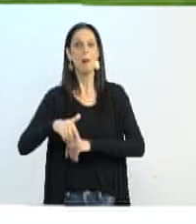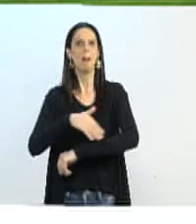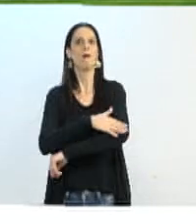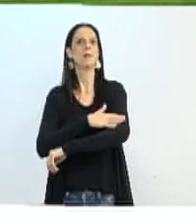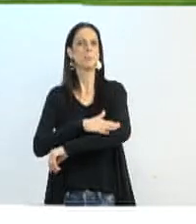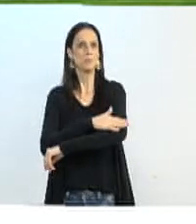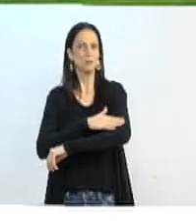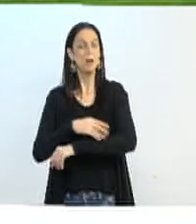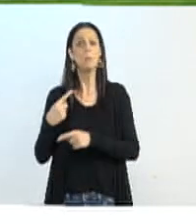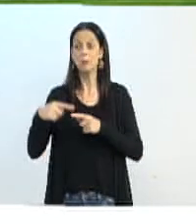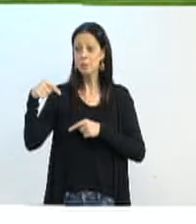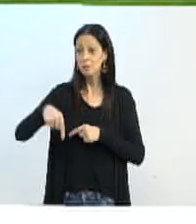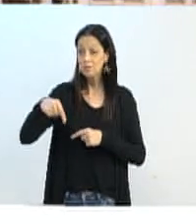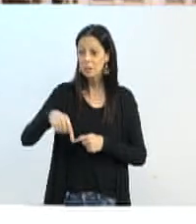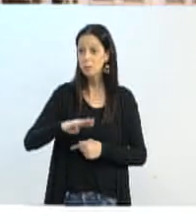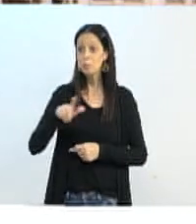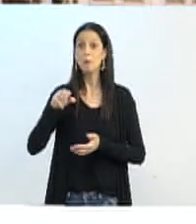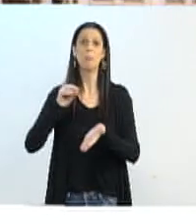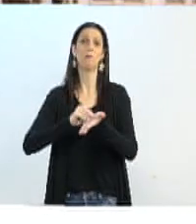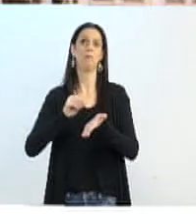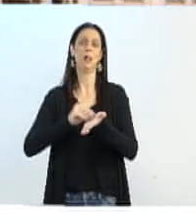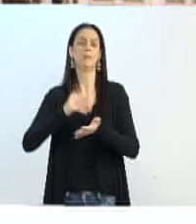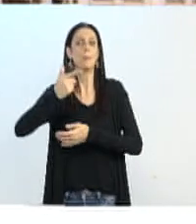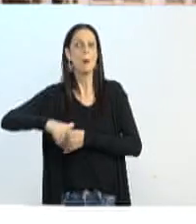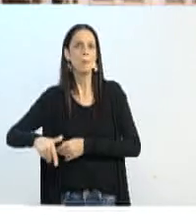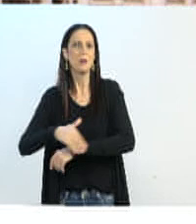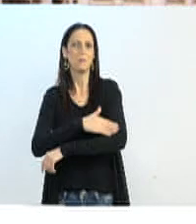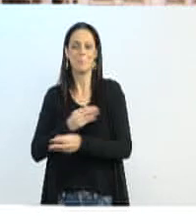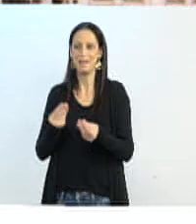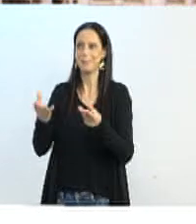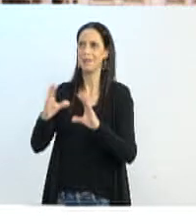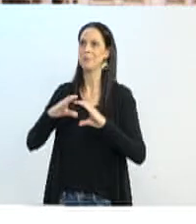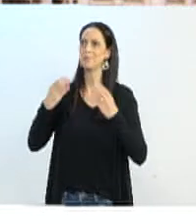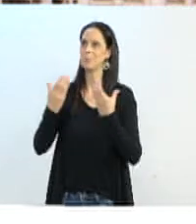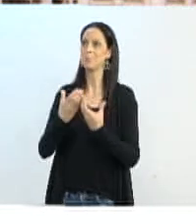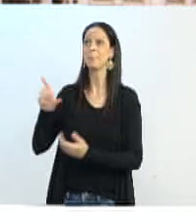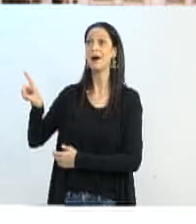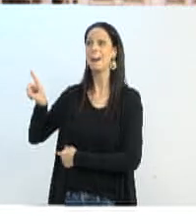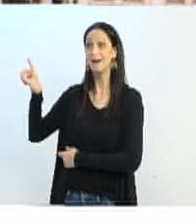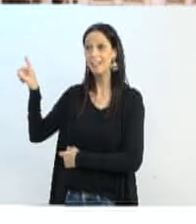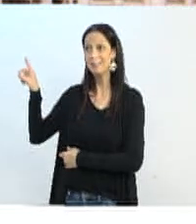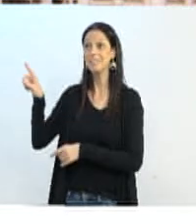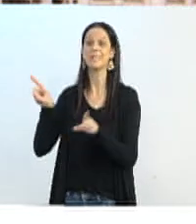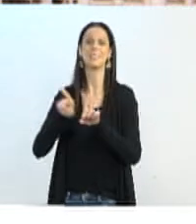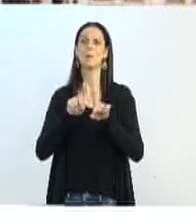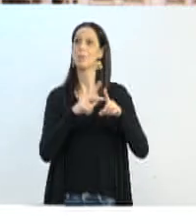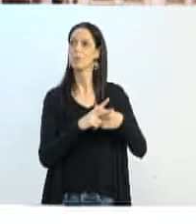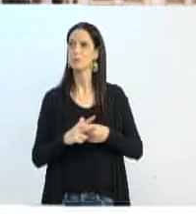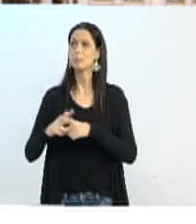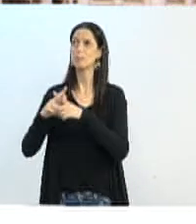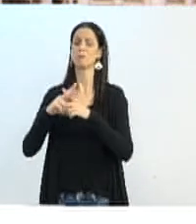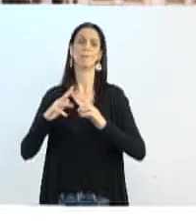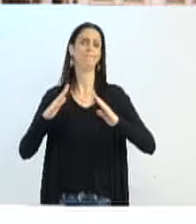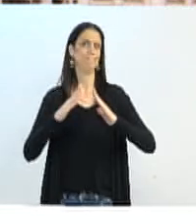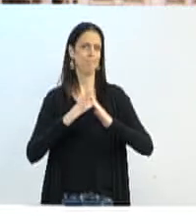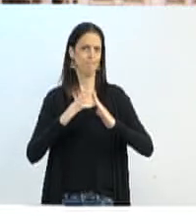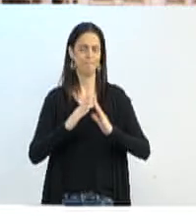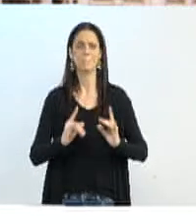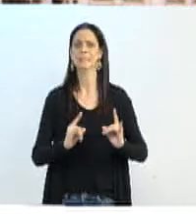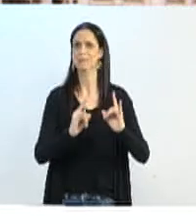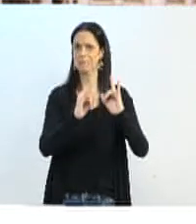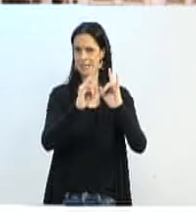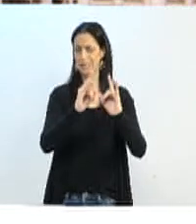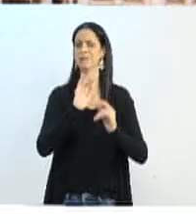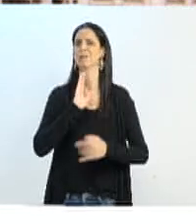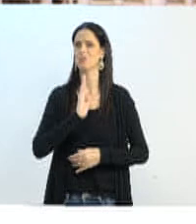carece de parques para a comunidade. O restauro da Casa Zalinger. Esse prédio está caindo e está tombado, inclusive,